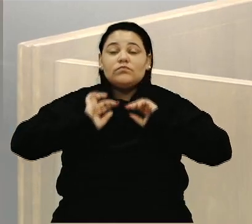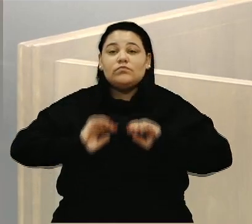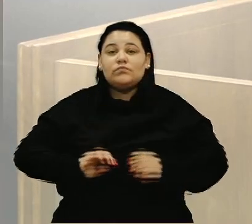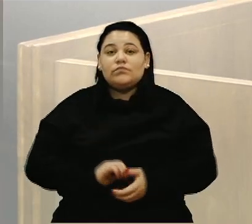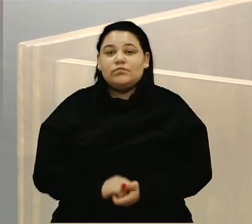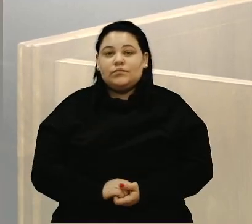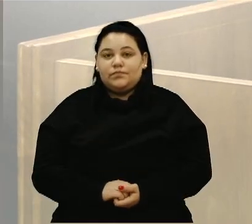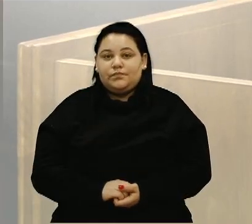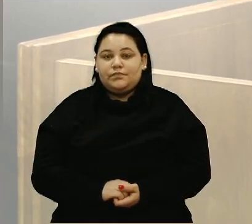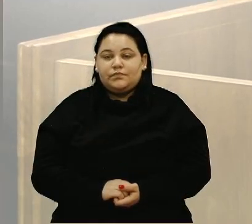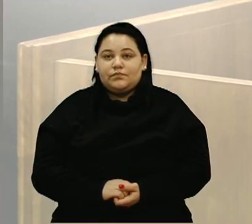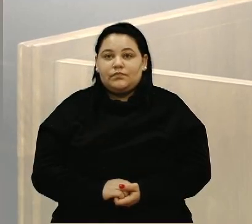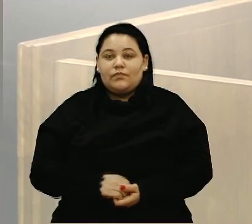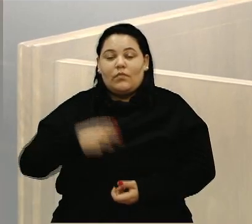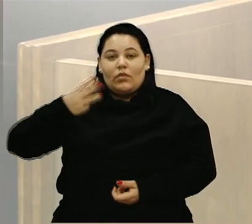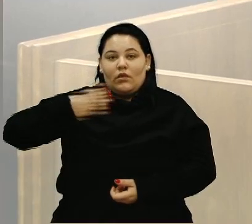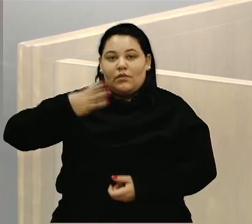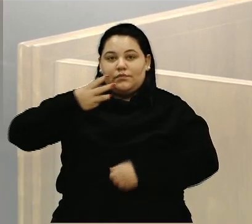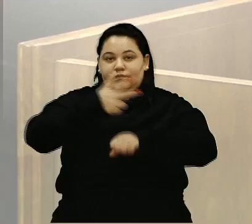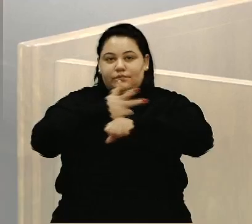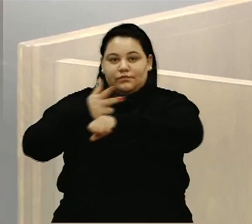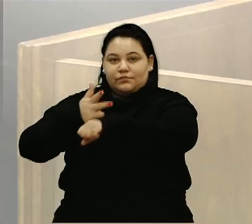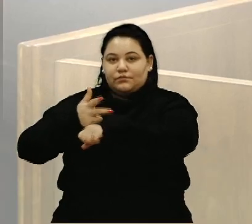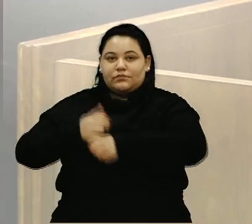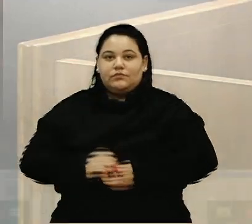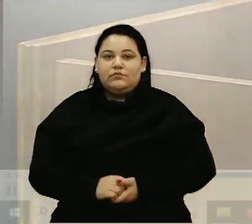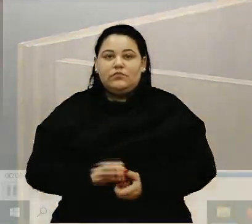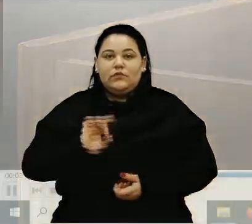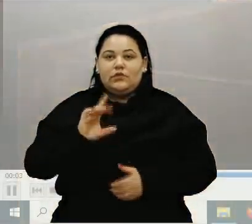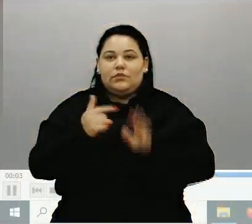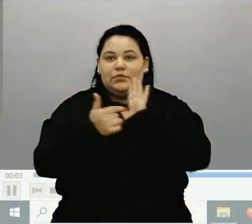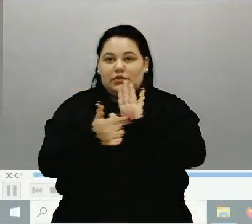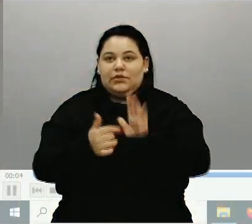Terceiro vídeo. Só uma demonstração.